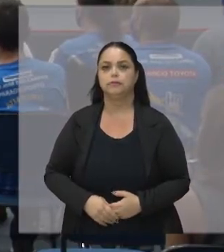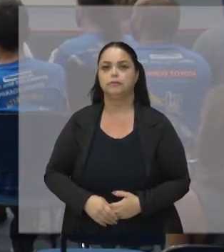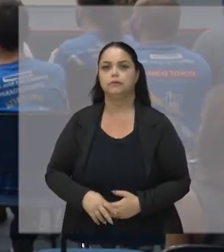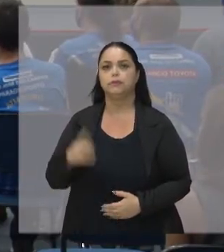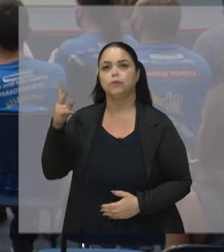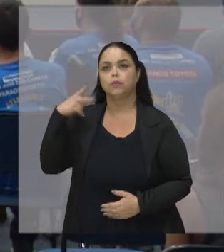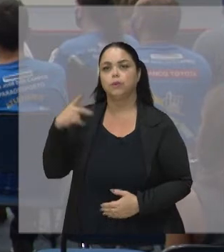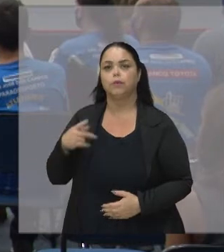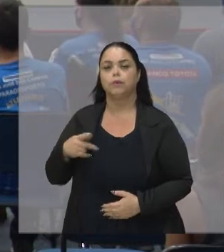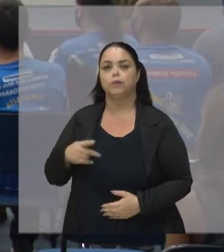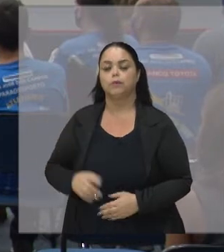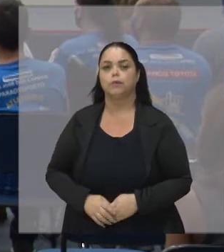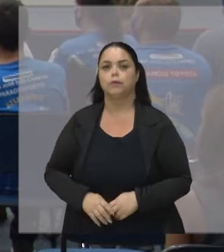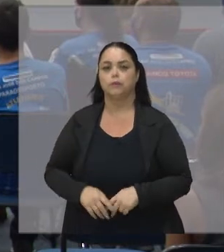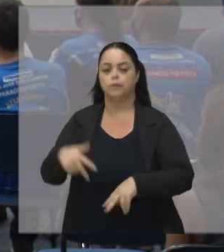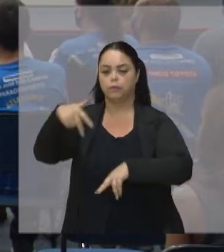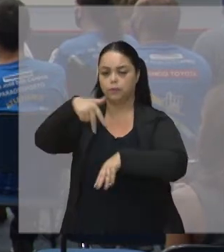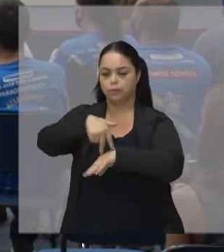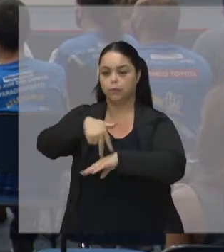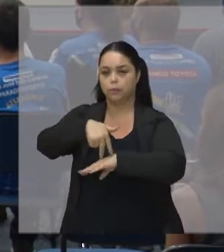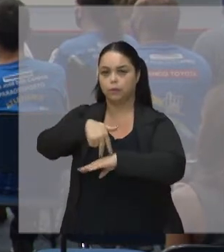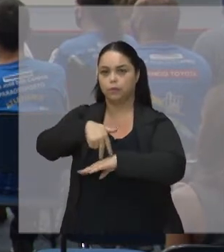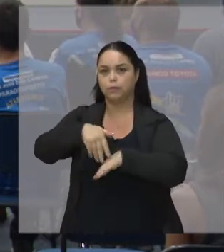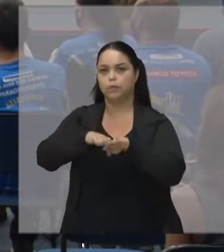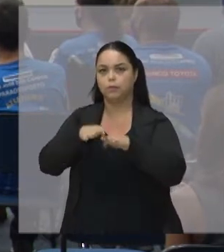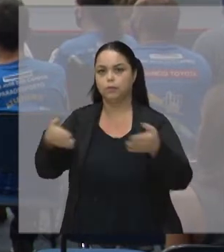palestrante Possam se postar Em frente à mesa